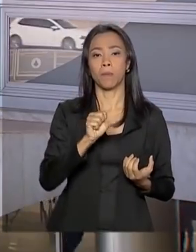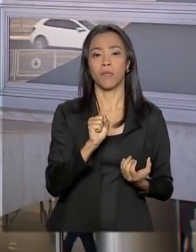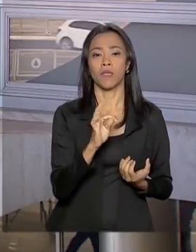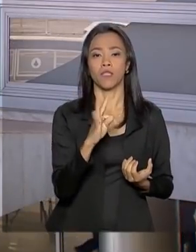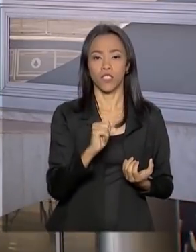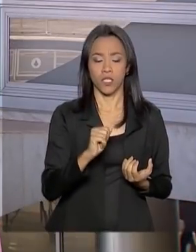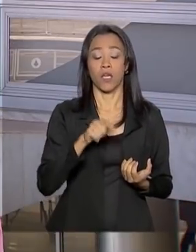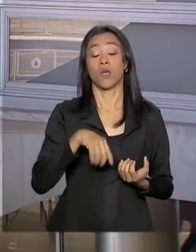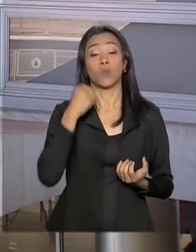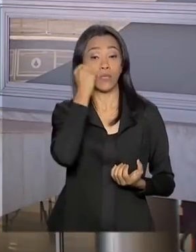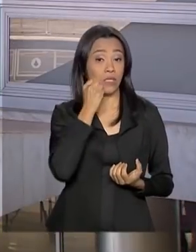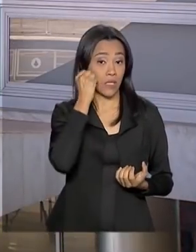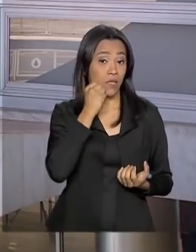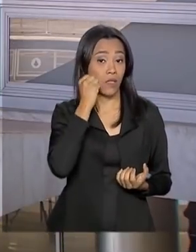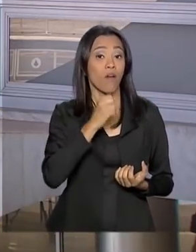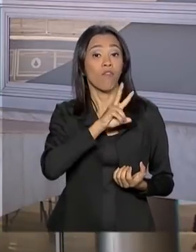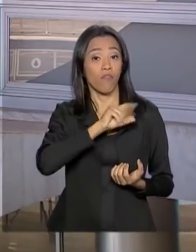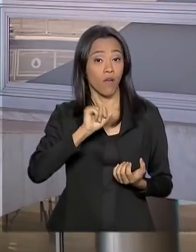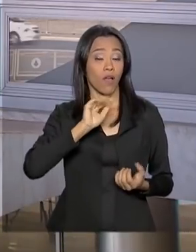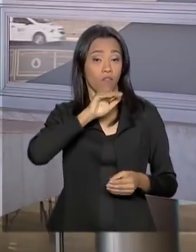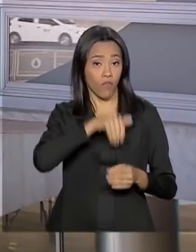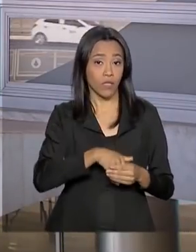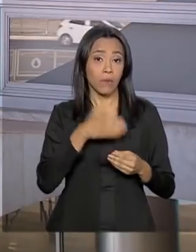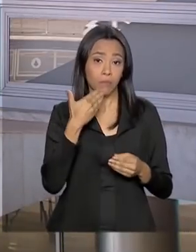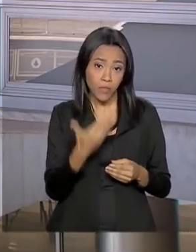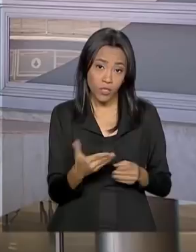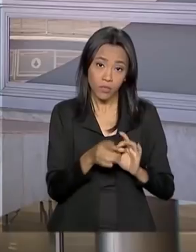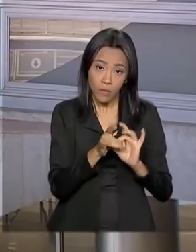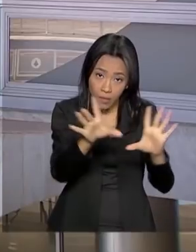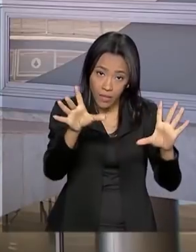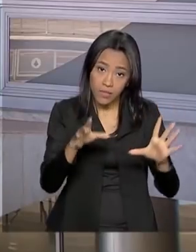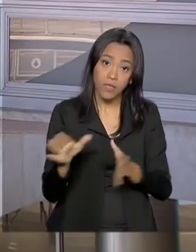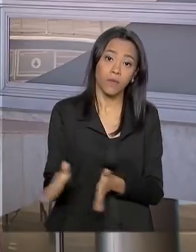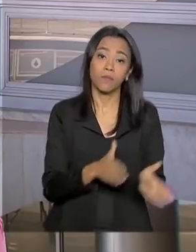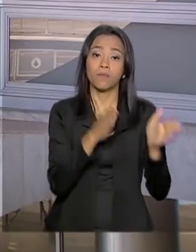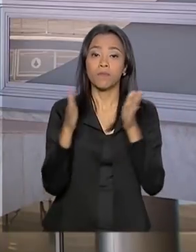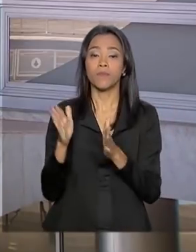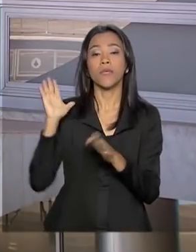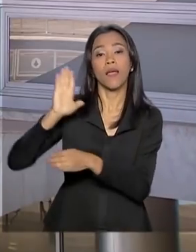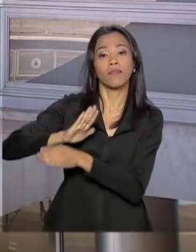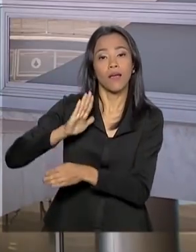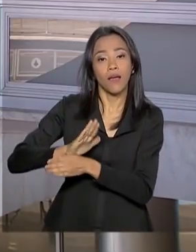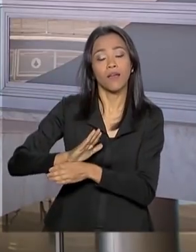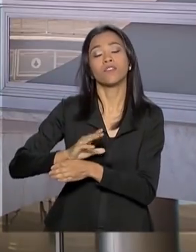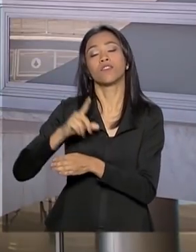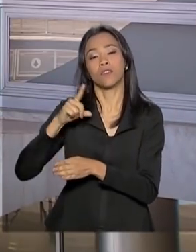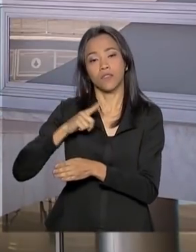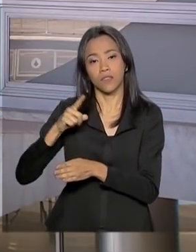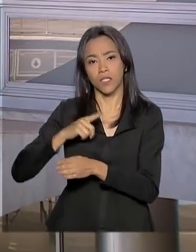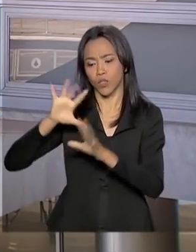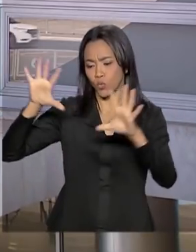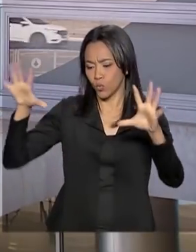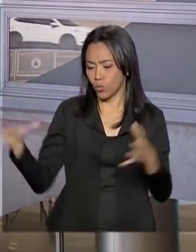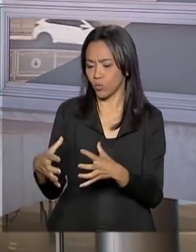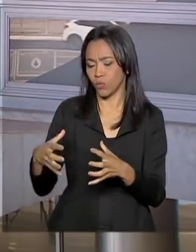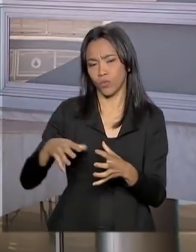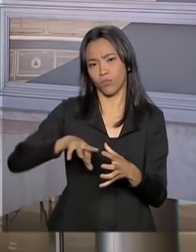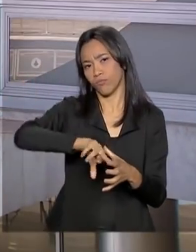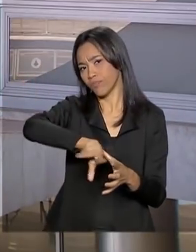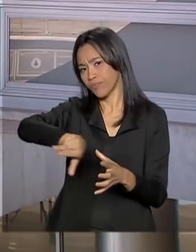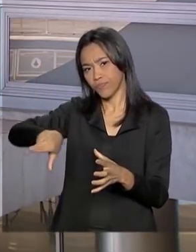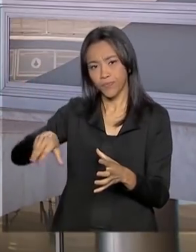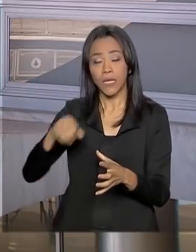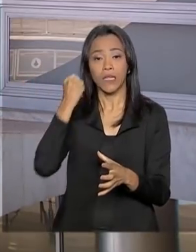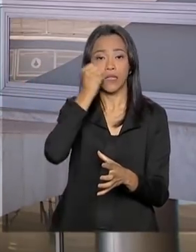senador Ildo Rocha, sugerindo a liberação desse crédito. E, à tarde, o assunto vai para uma sessão conjunta de deputados e senadores, uma